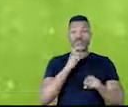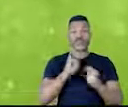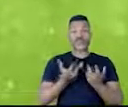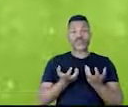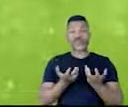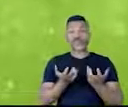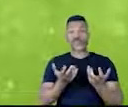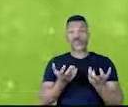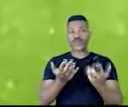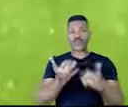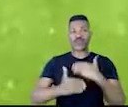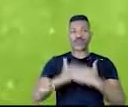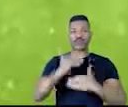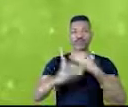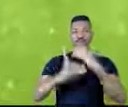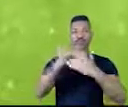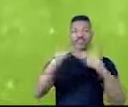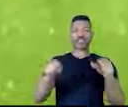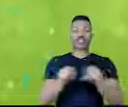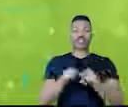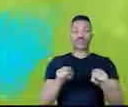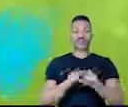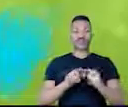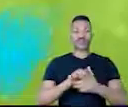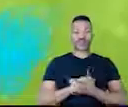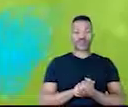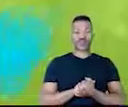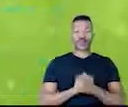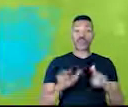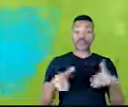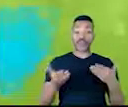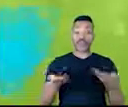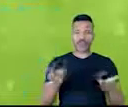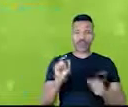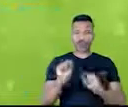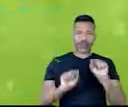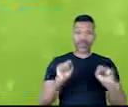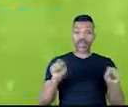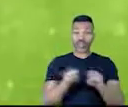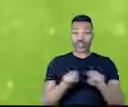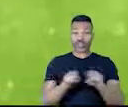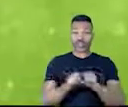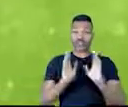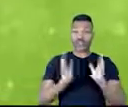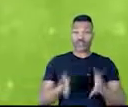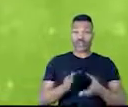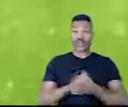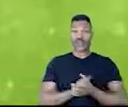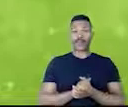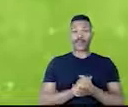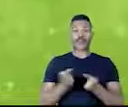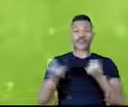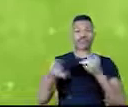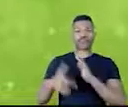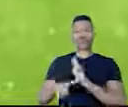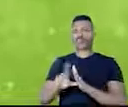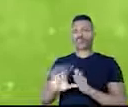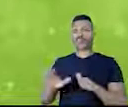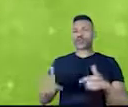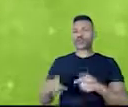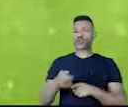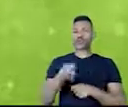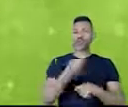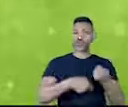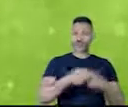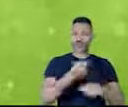enorme para nós. Aqui também a questão do plantio direto. Já foi falado aqui quanto que economiza. Esse